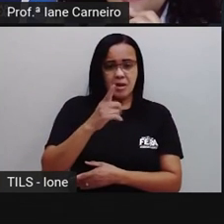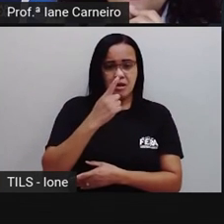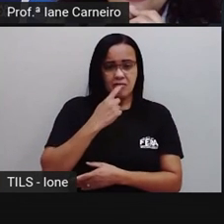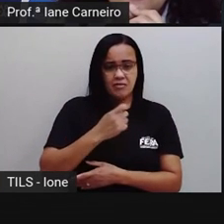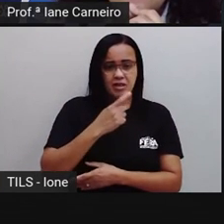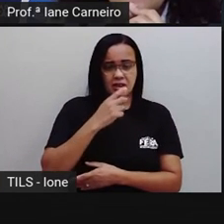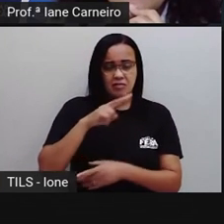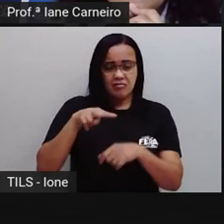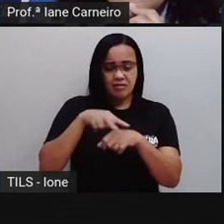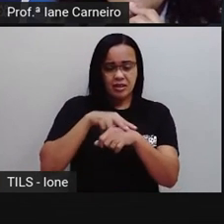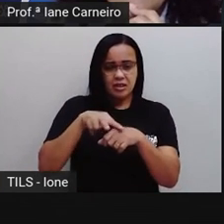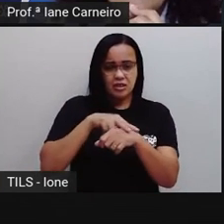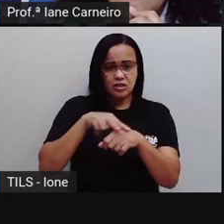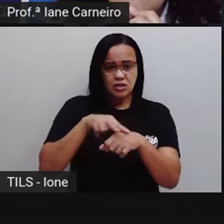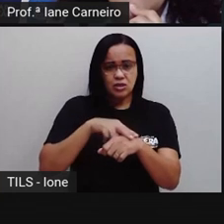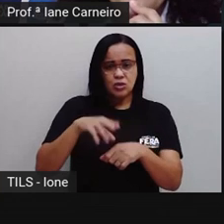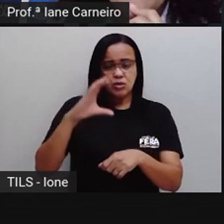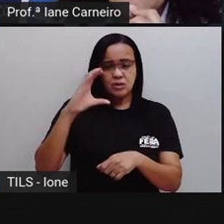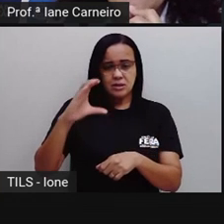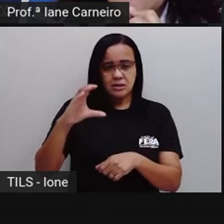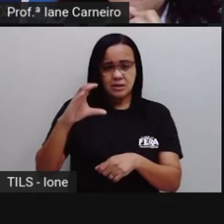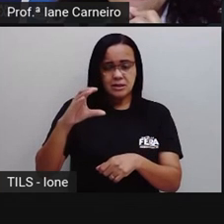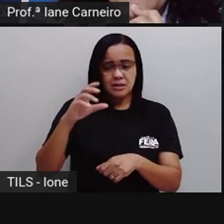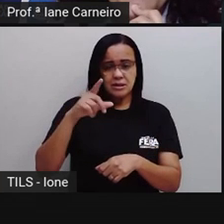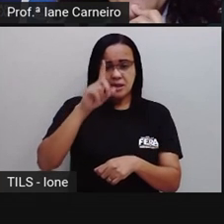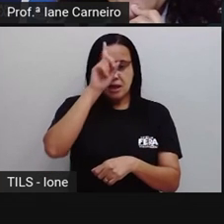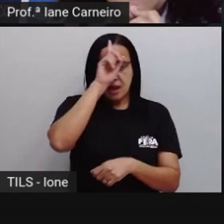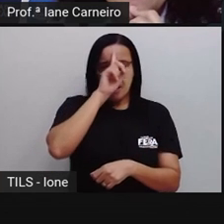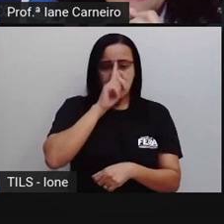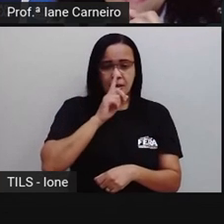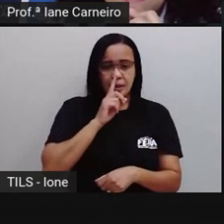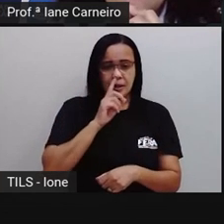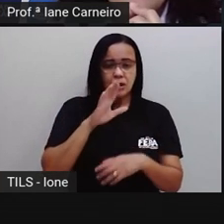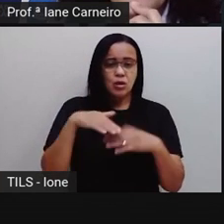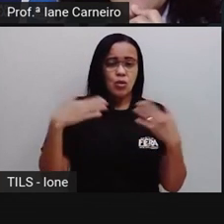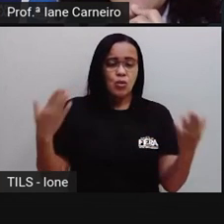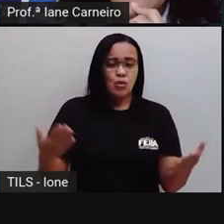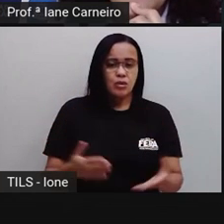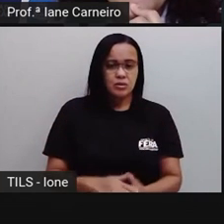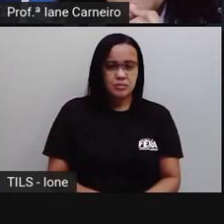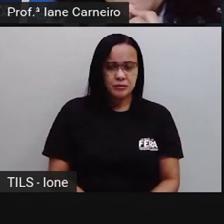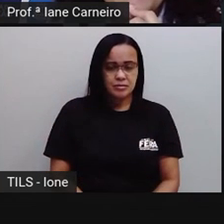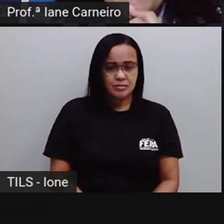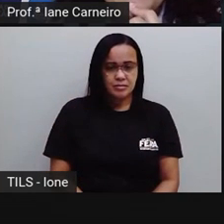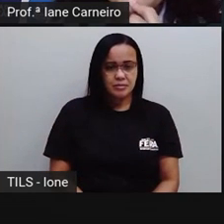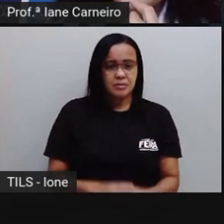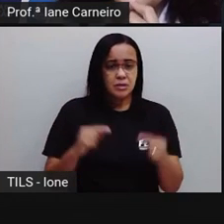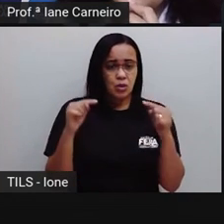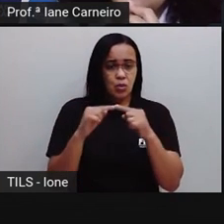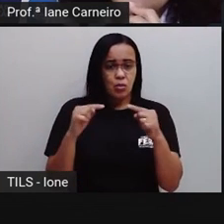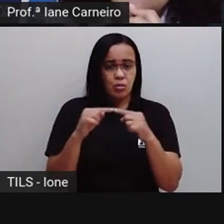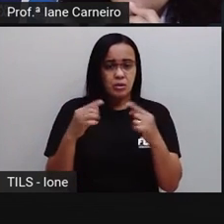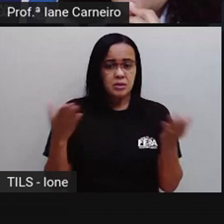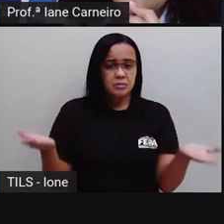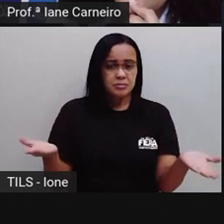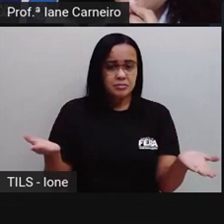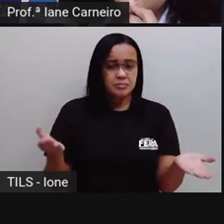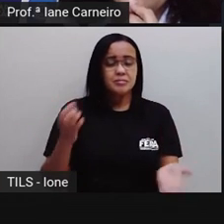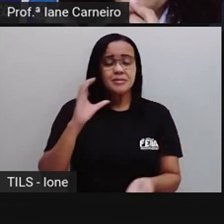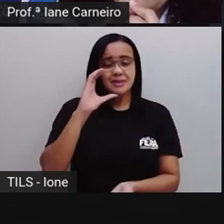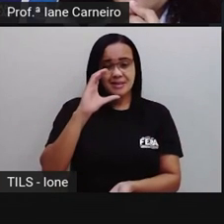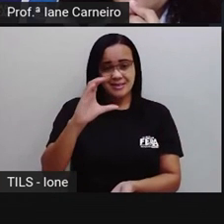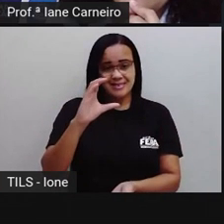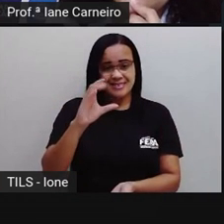verde, ou letra C, amarela? Tá escrito o que aí? Letra C,